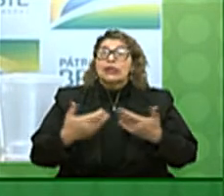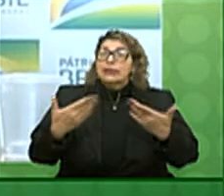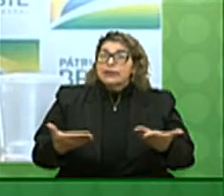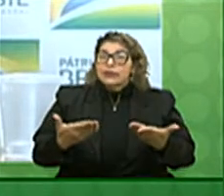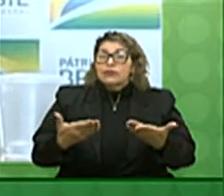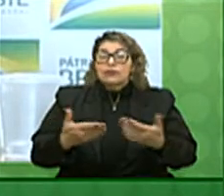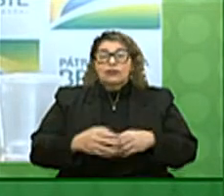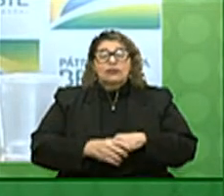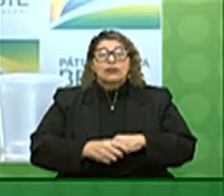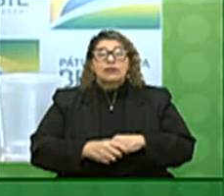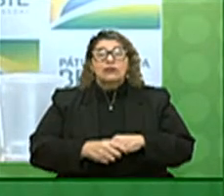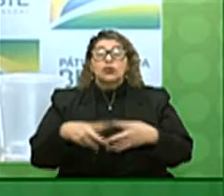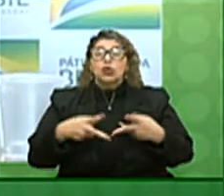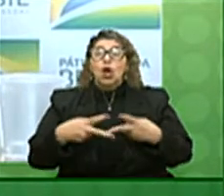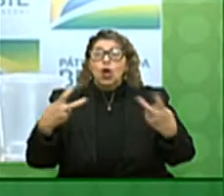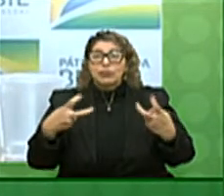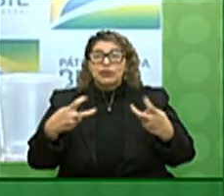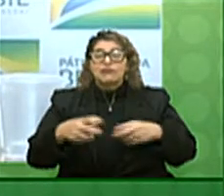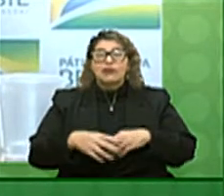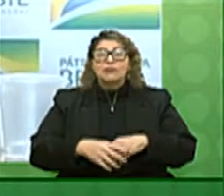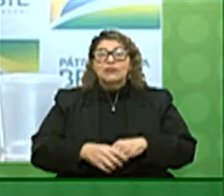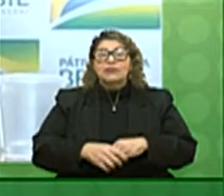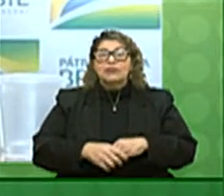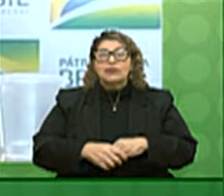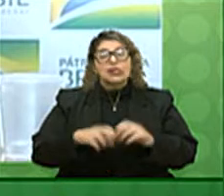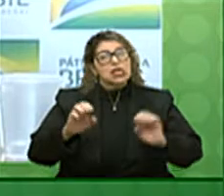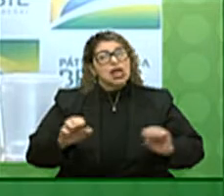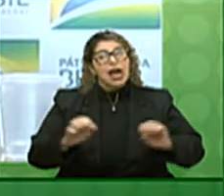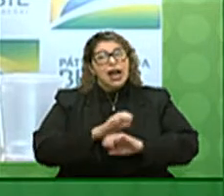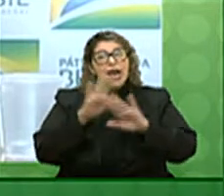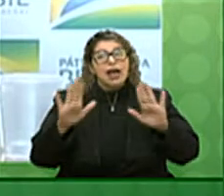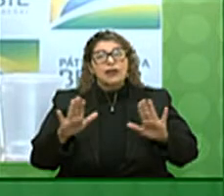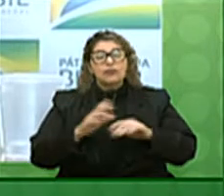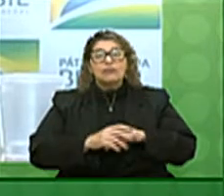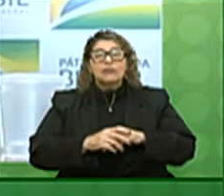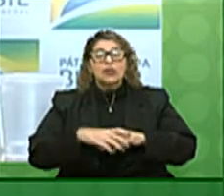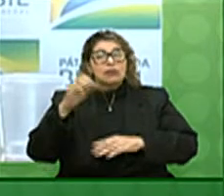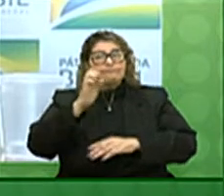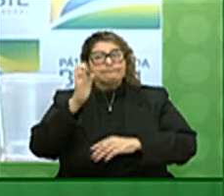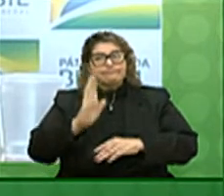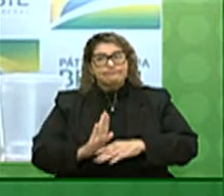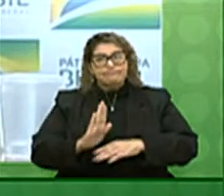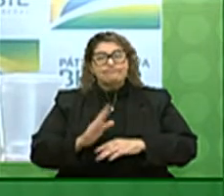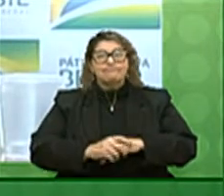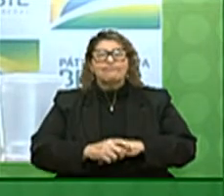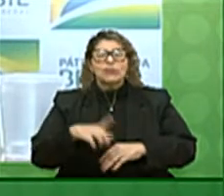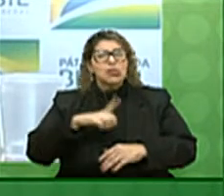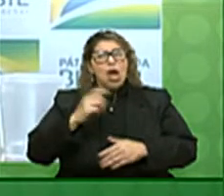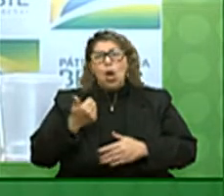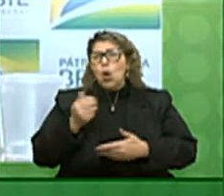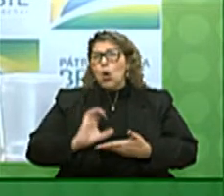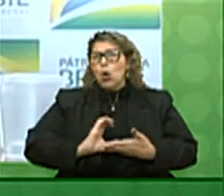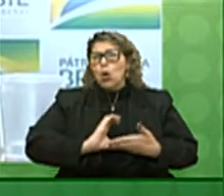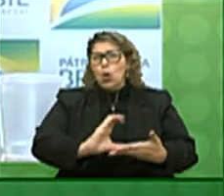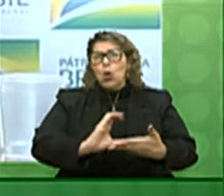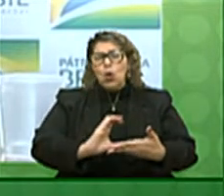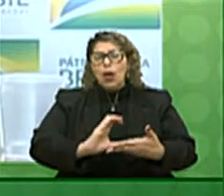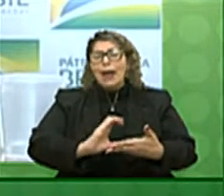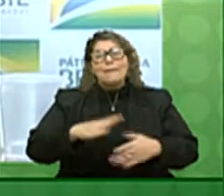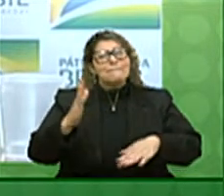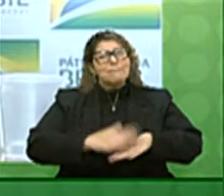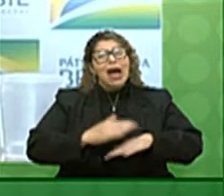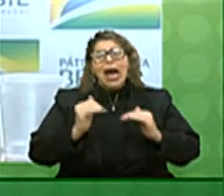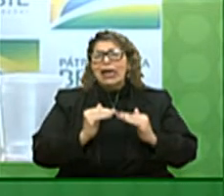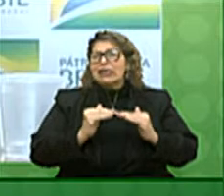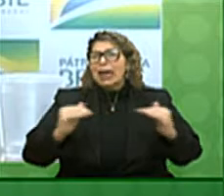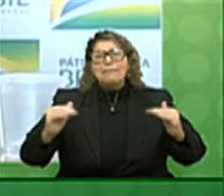Feito isso, nós podemos deixar muito claro que o Brasil está investindo mais que a média dos